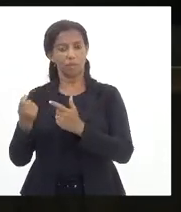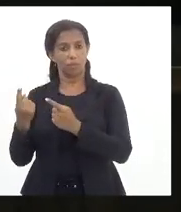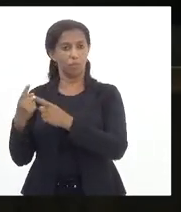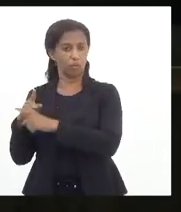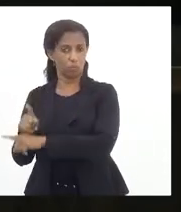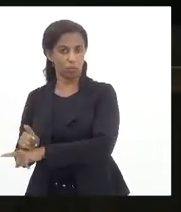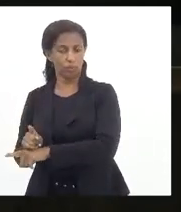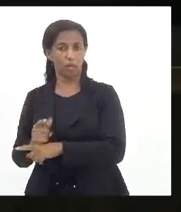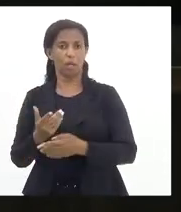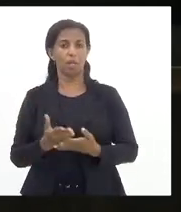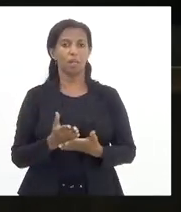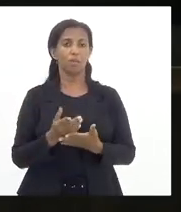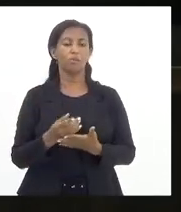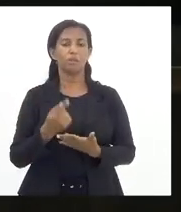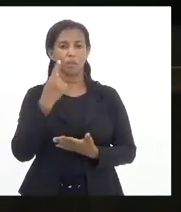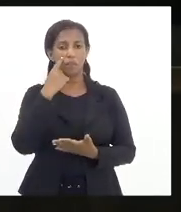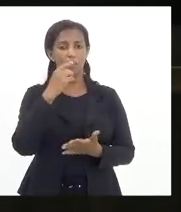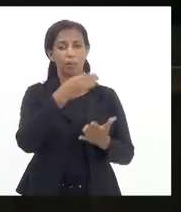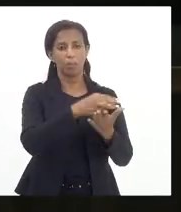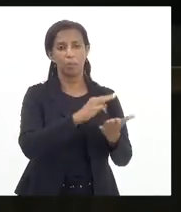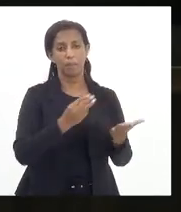os demais membros da CCJ.